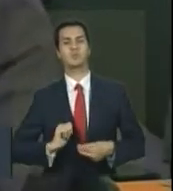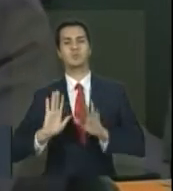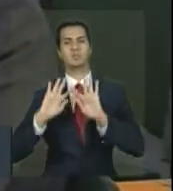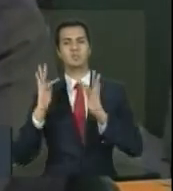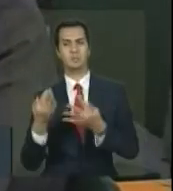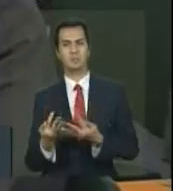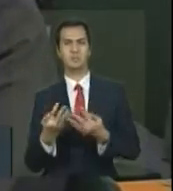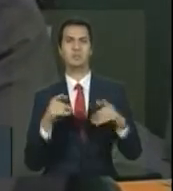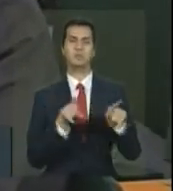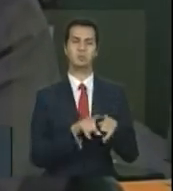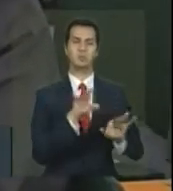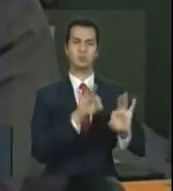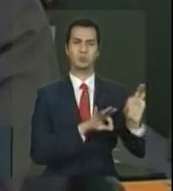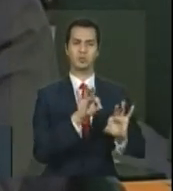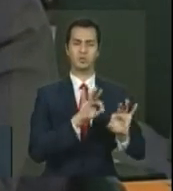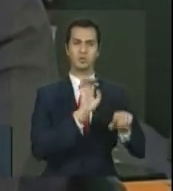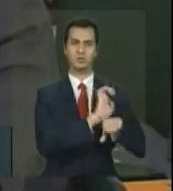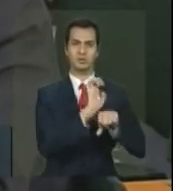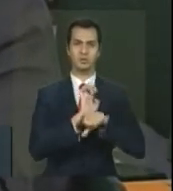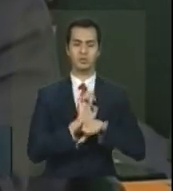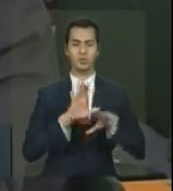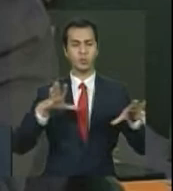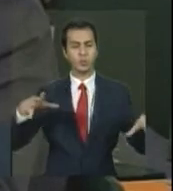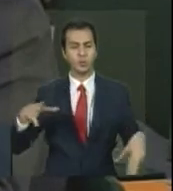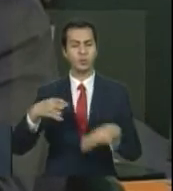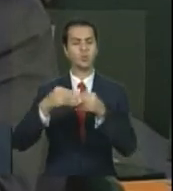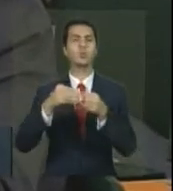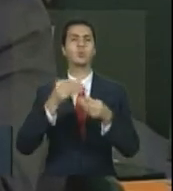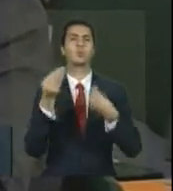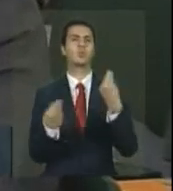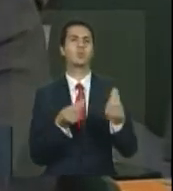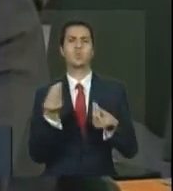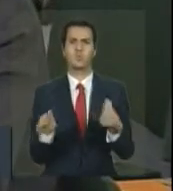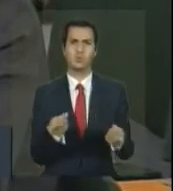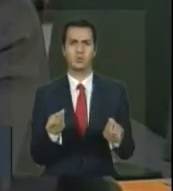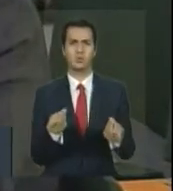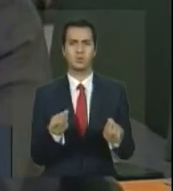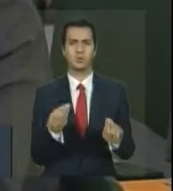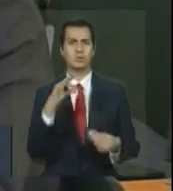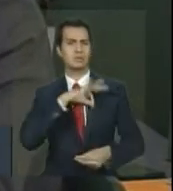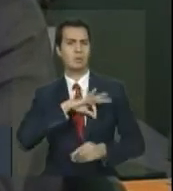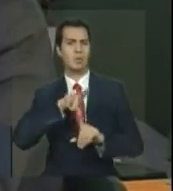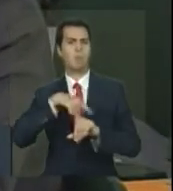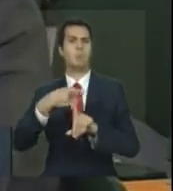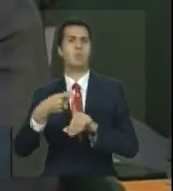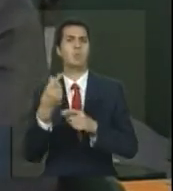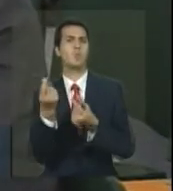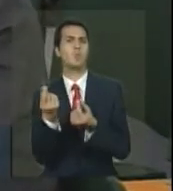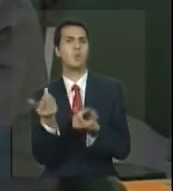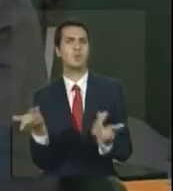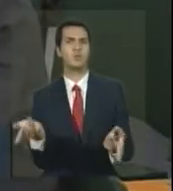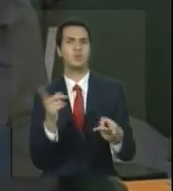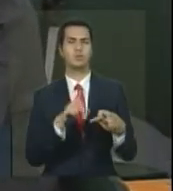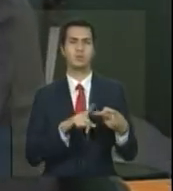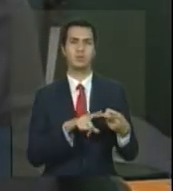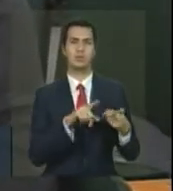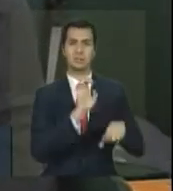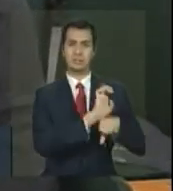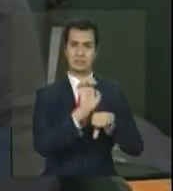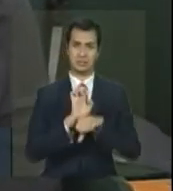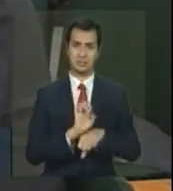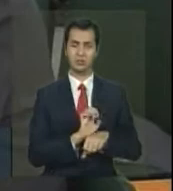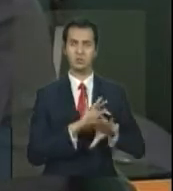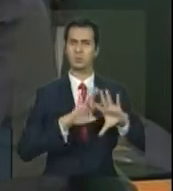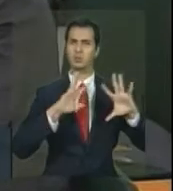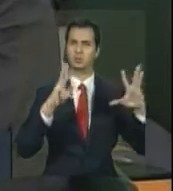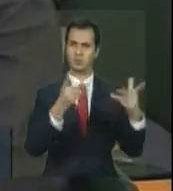programas estaduais. Que a senhora desse alguns números, para quanto que é elevada a renda, se nesses programas estaduais todos os